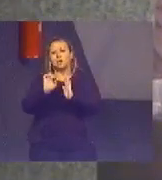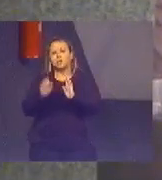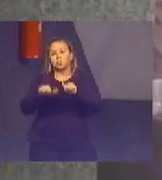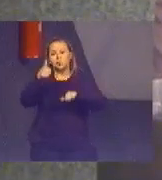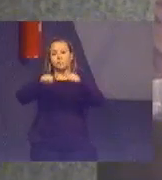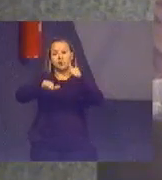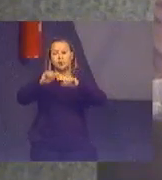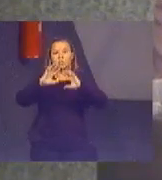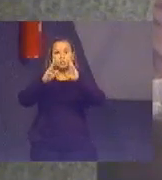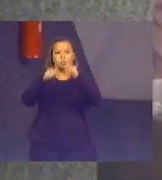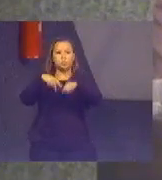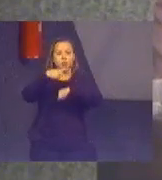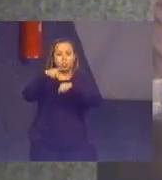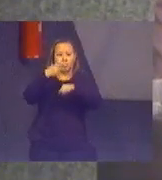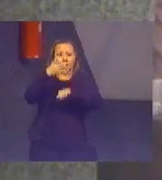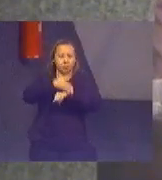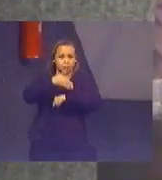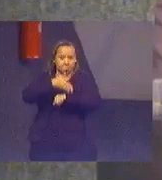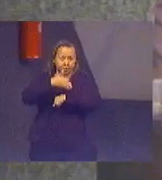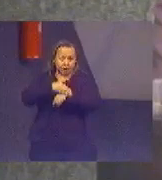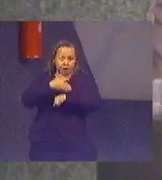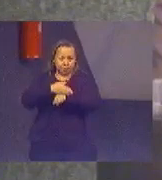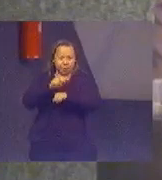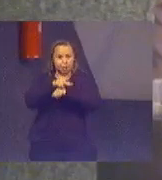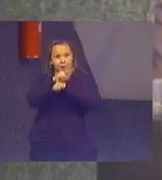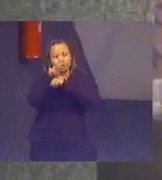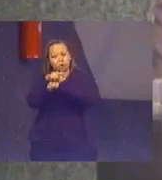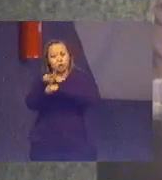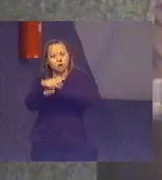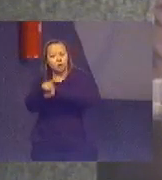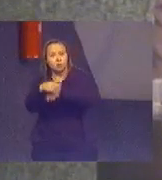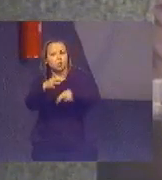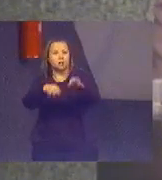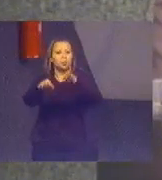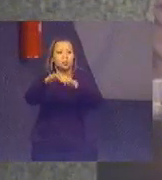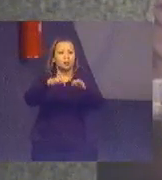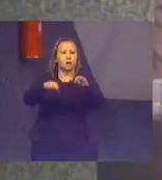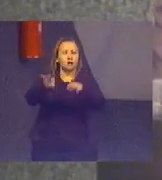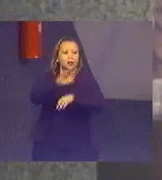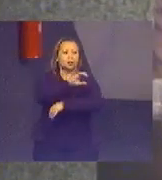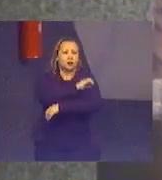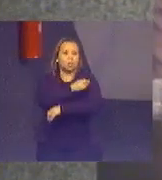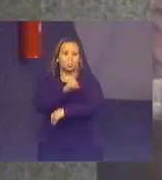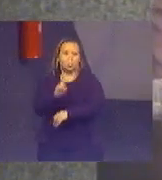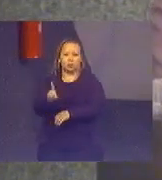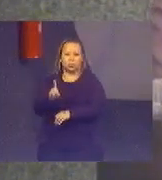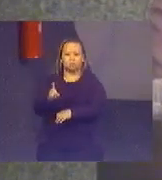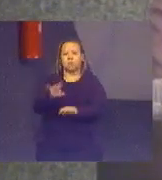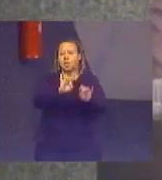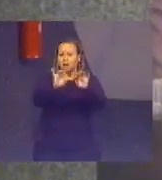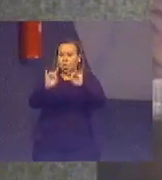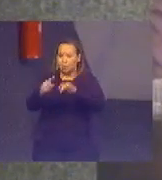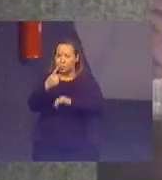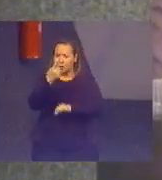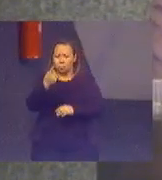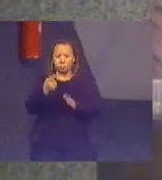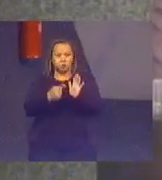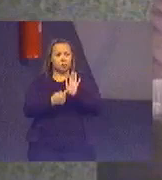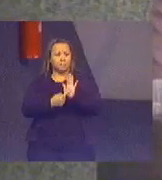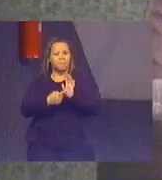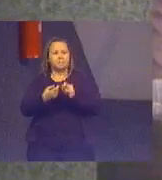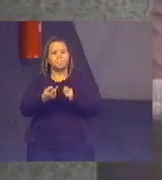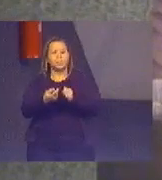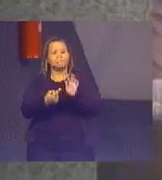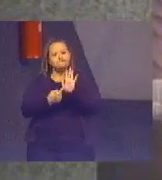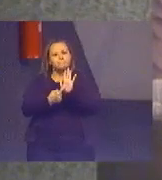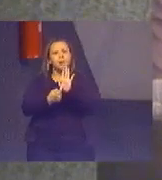todos os países que participaram da auditoria, da coordenada, e cada um apresentou os seus radares. Então,